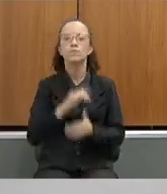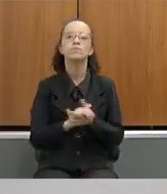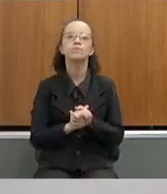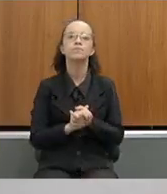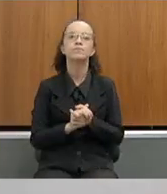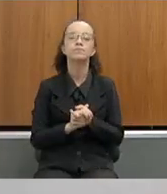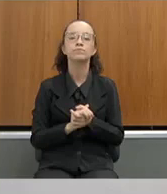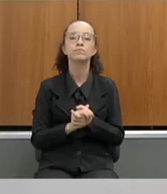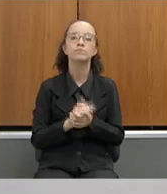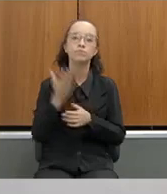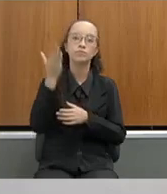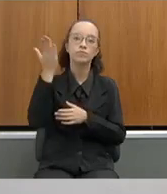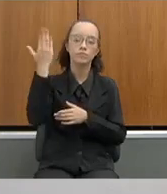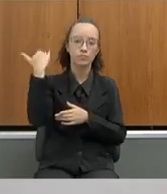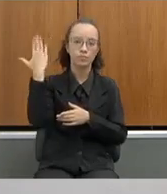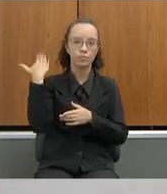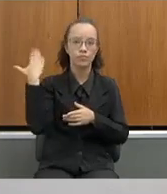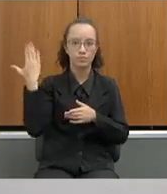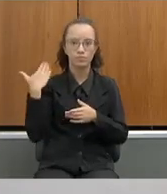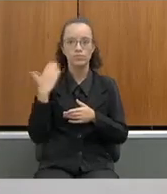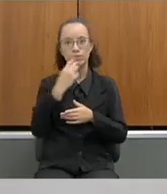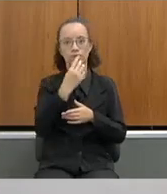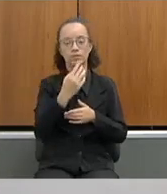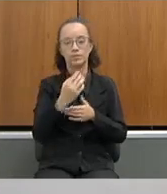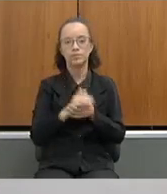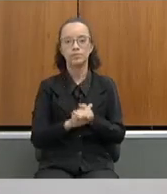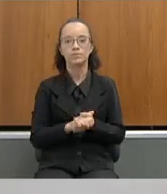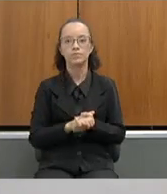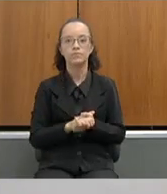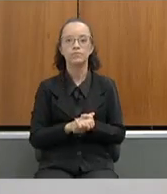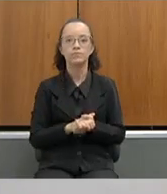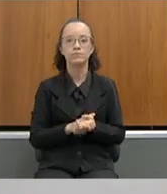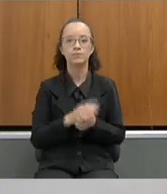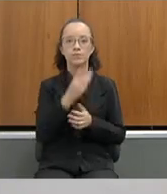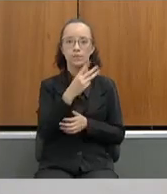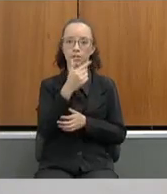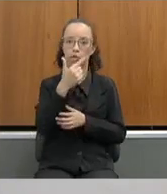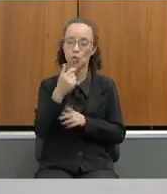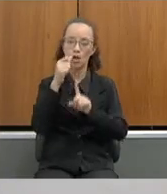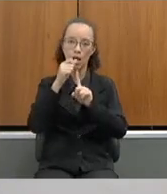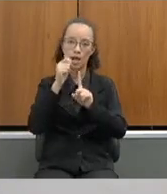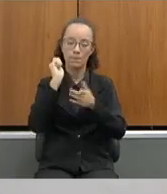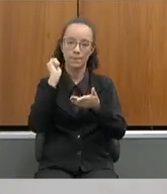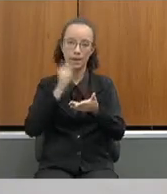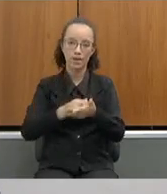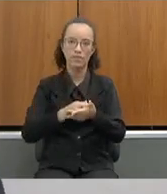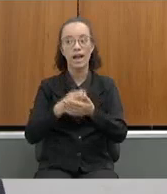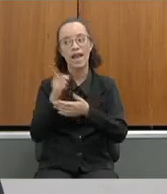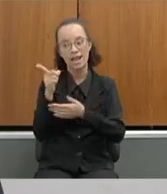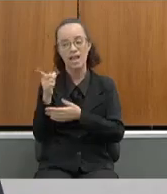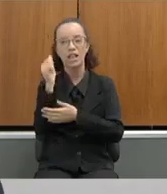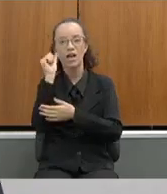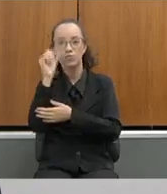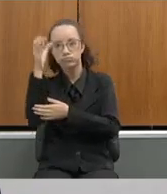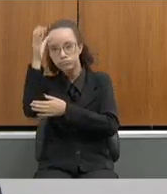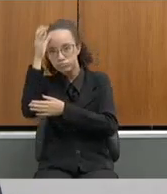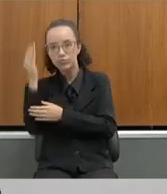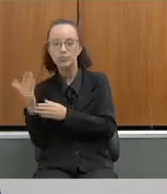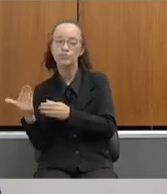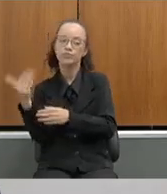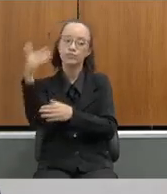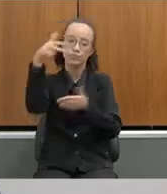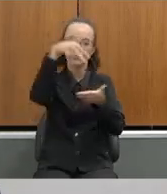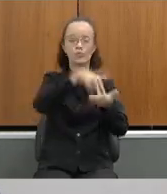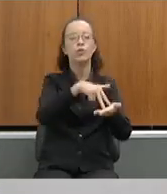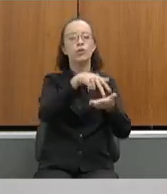e pagava 32 de Ipseng. Ela foi na Unimed, a Unimed adquiria dela mil e cem reais